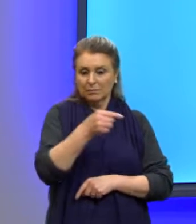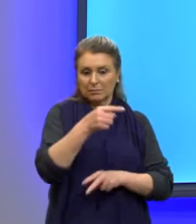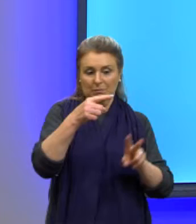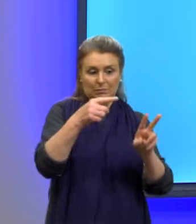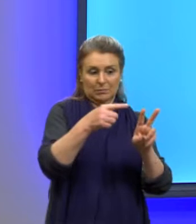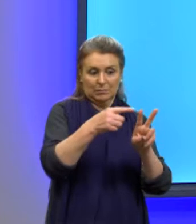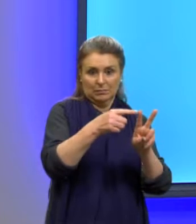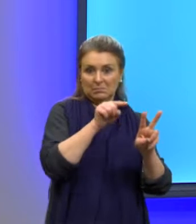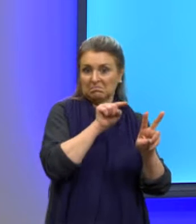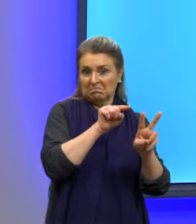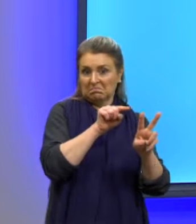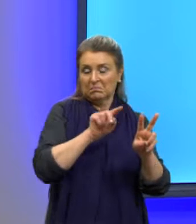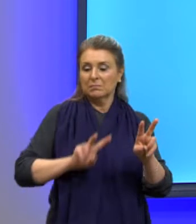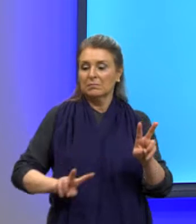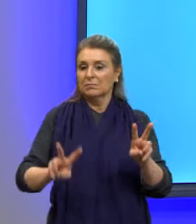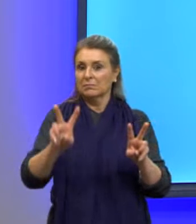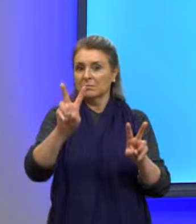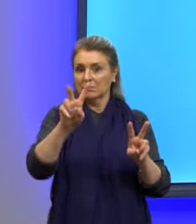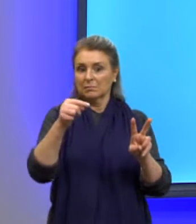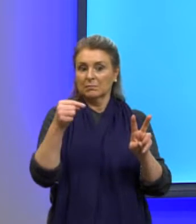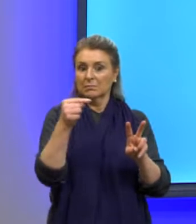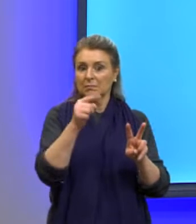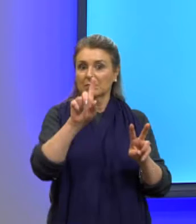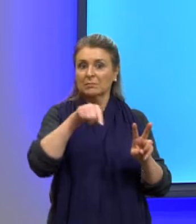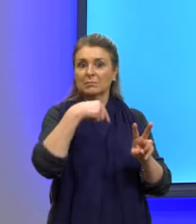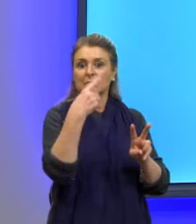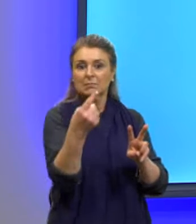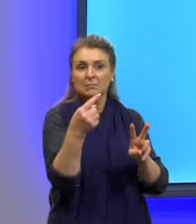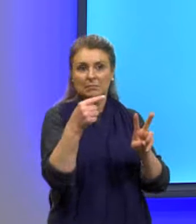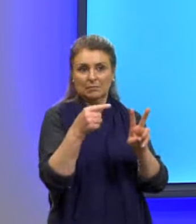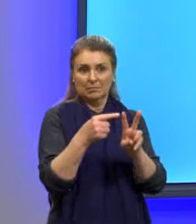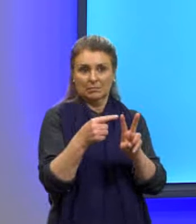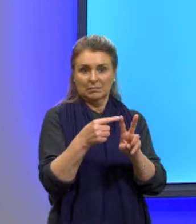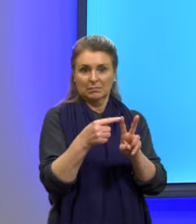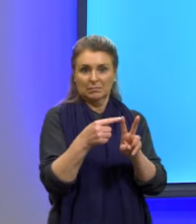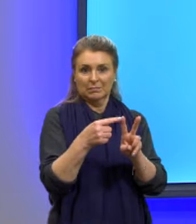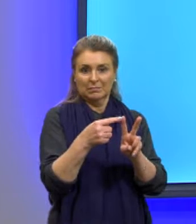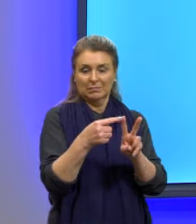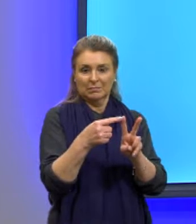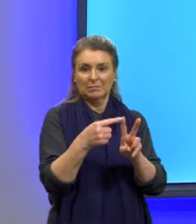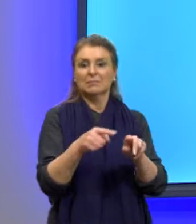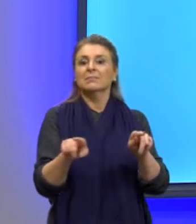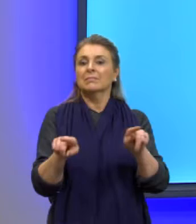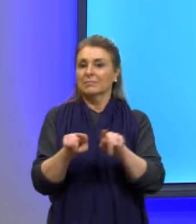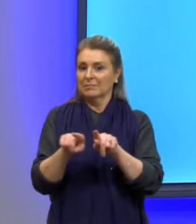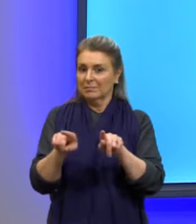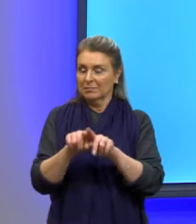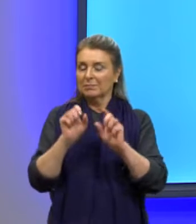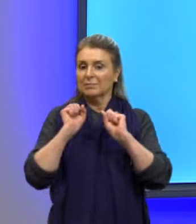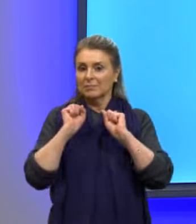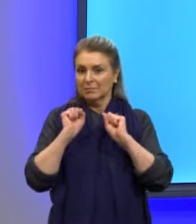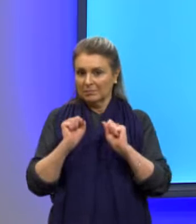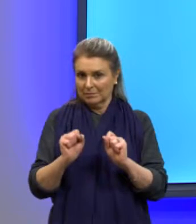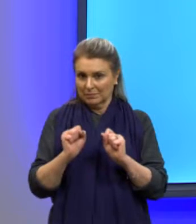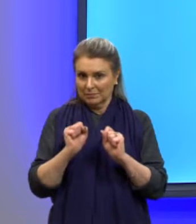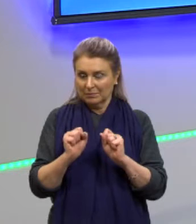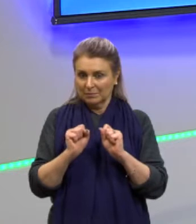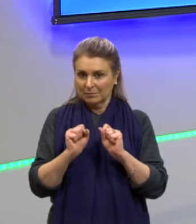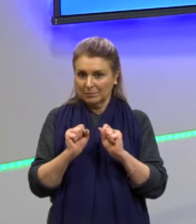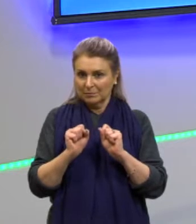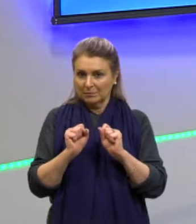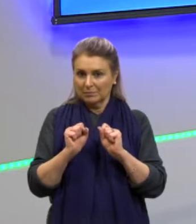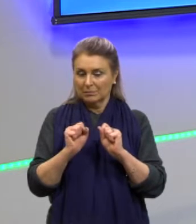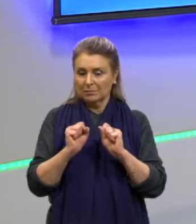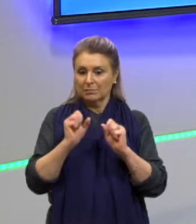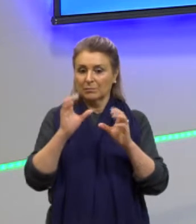raízes, e o valor do X menos outra raiz. E ainda posso trabalhar com soma e